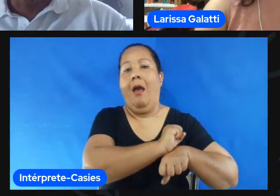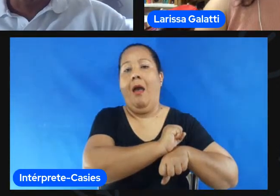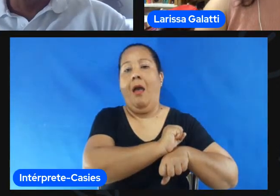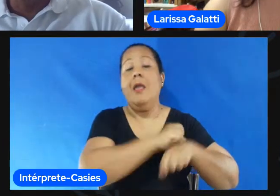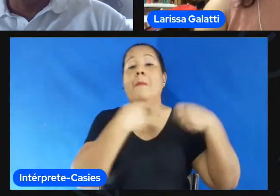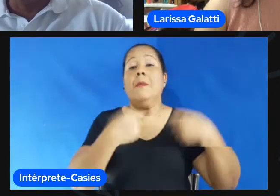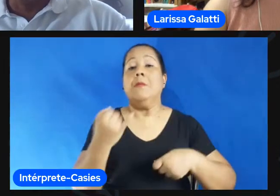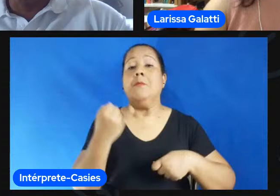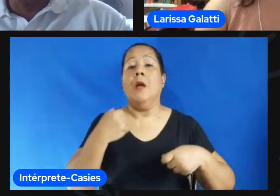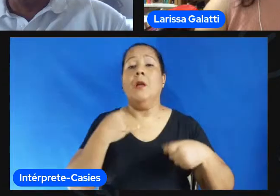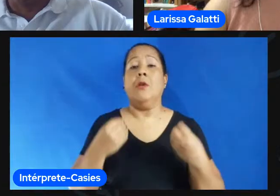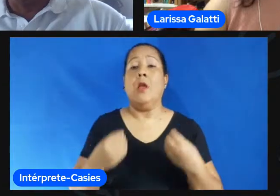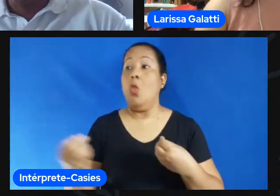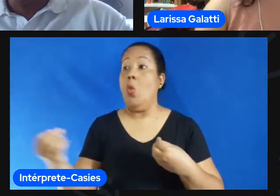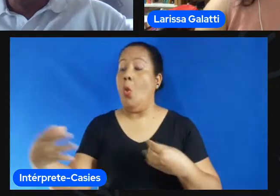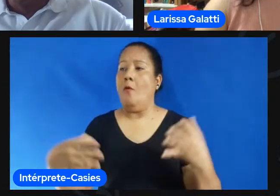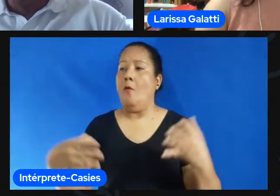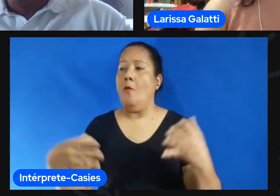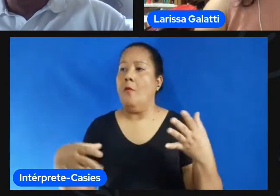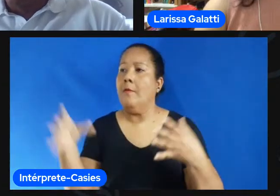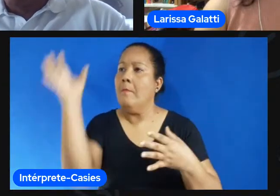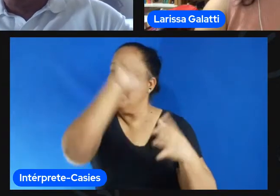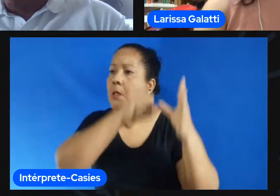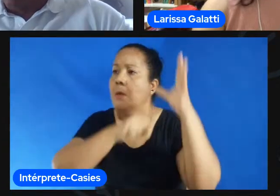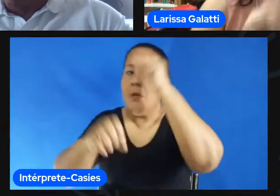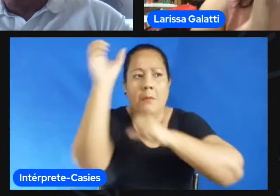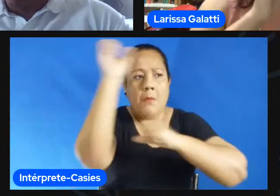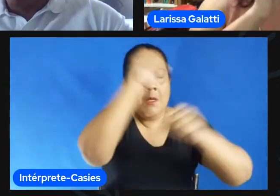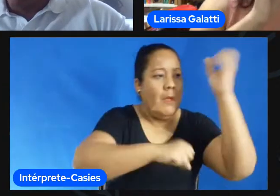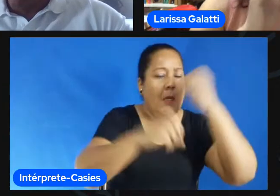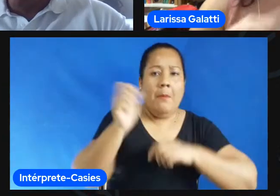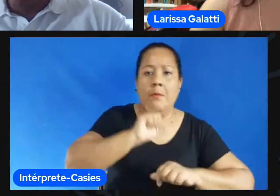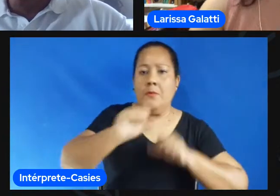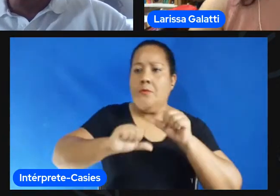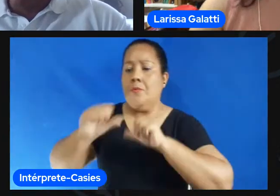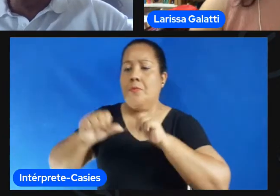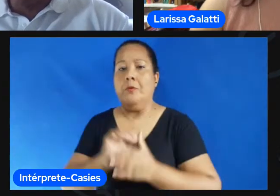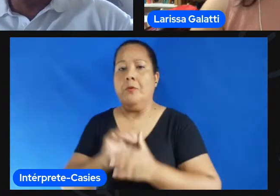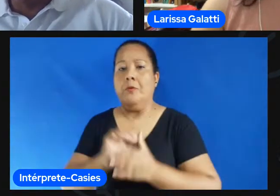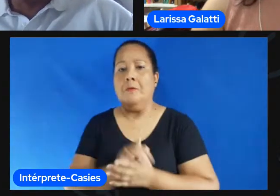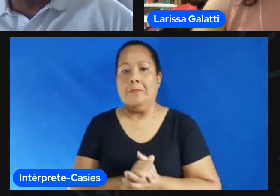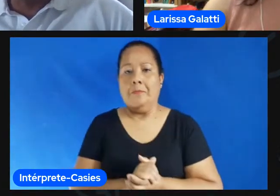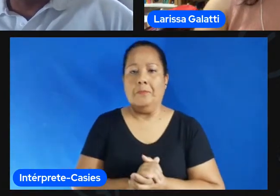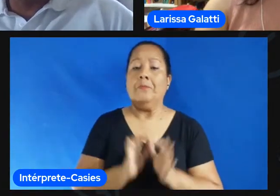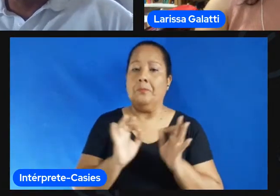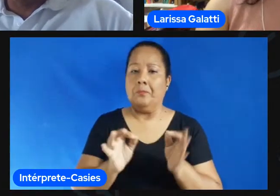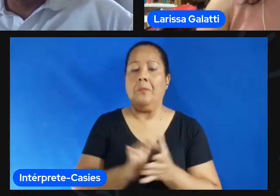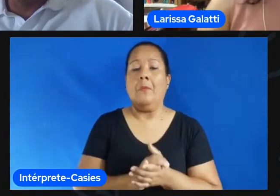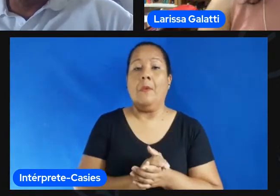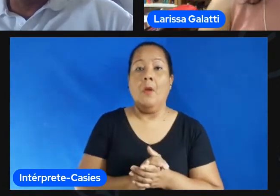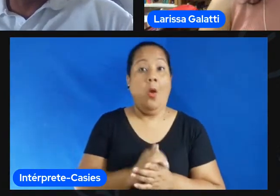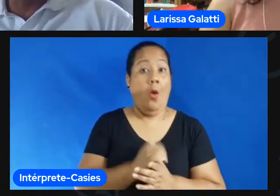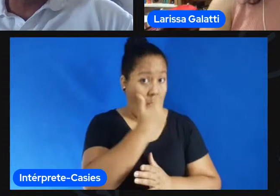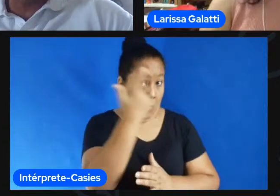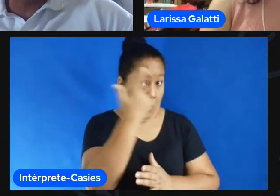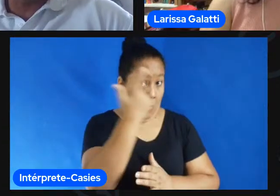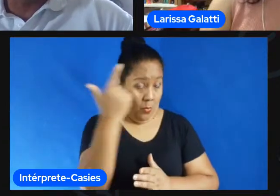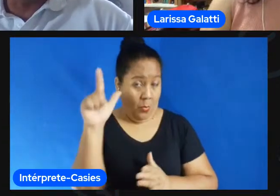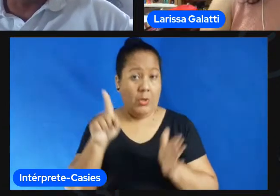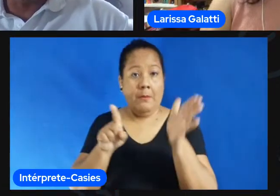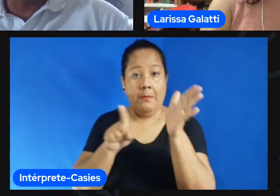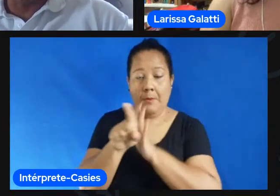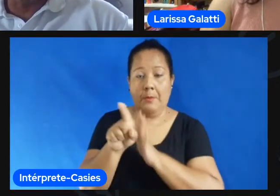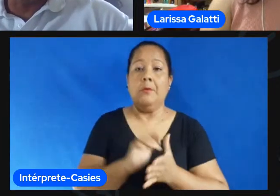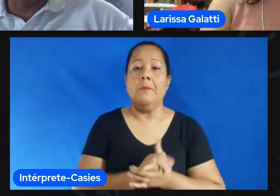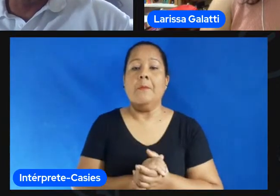algo novo melhorar o Ederson traz outra pergunta que eu achei muito interessante professora penso que seria interessante ser